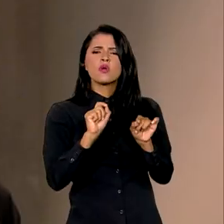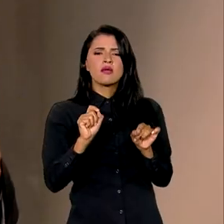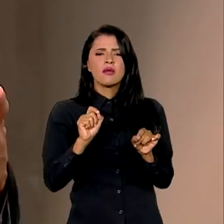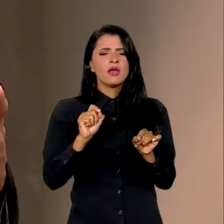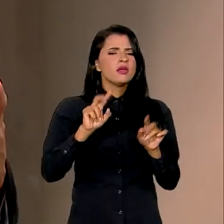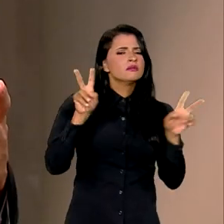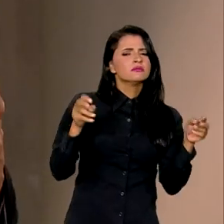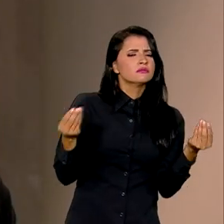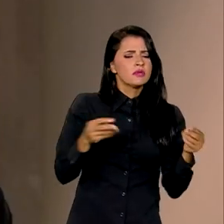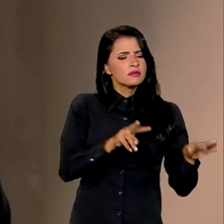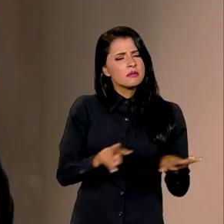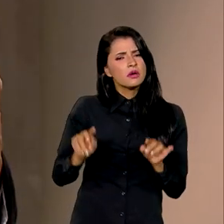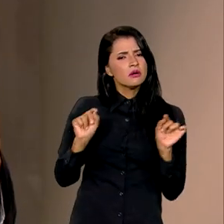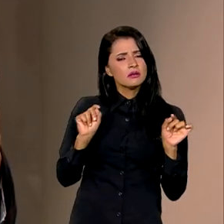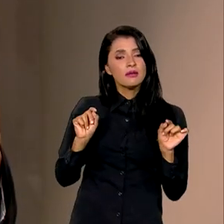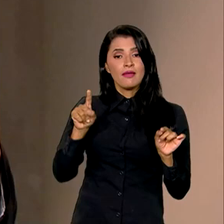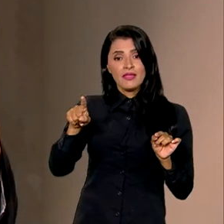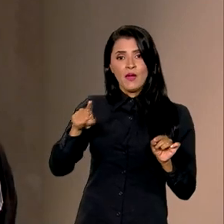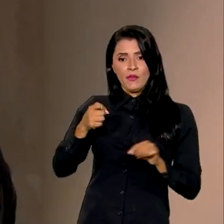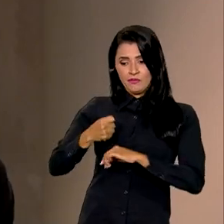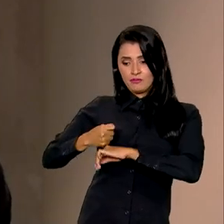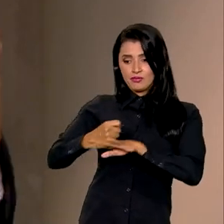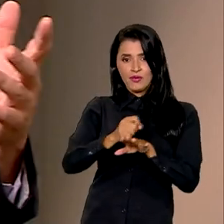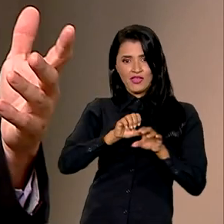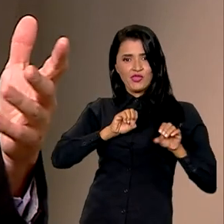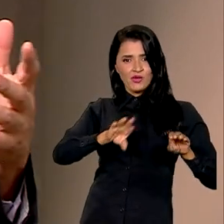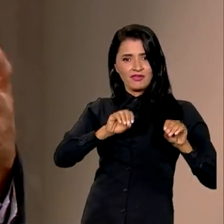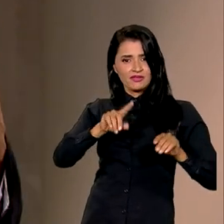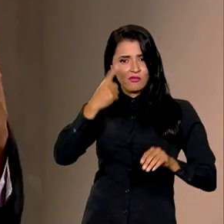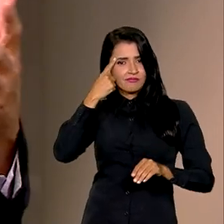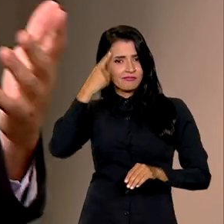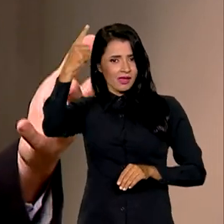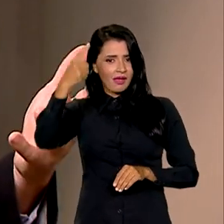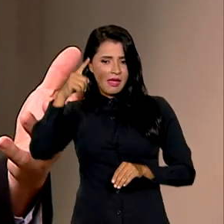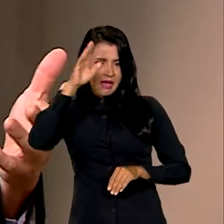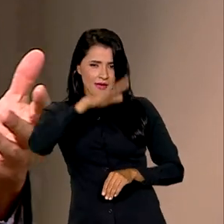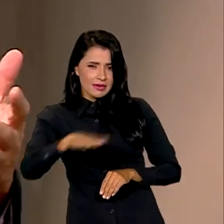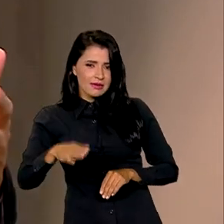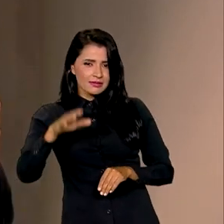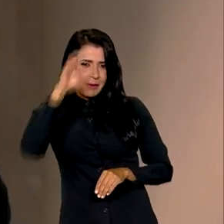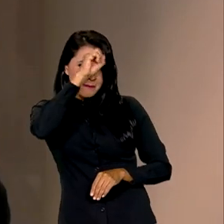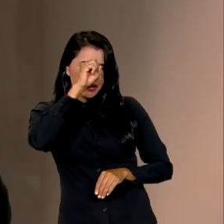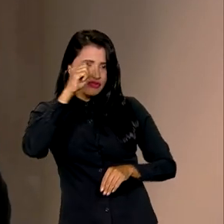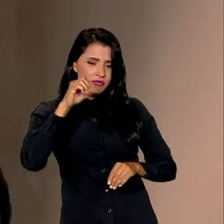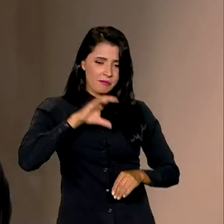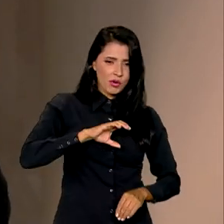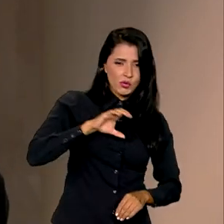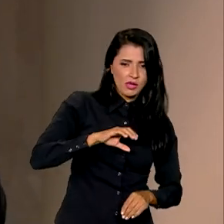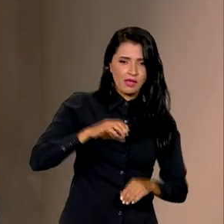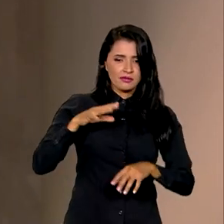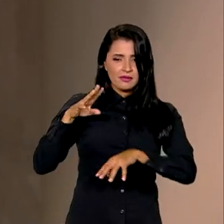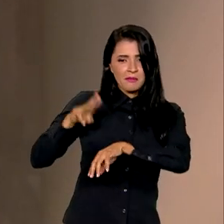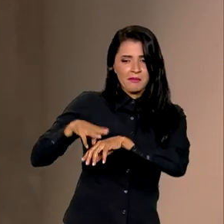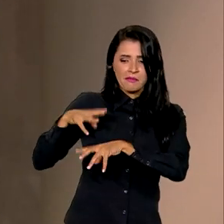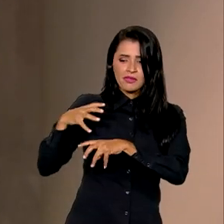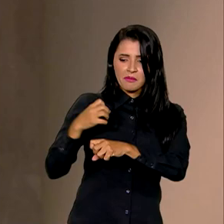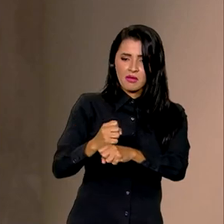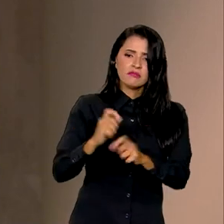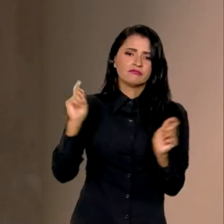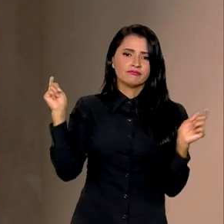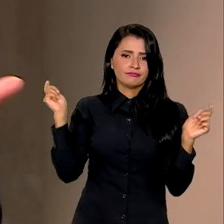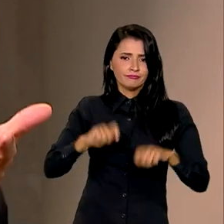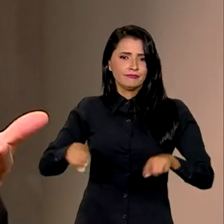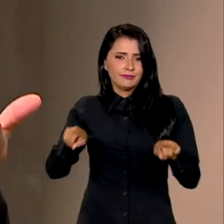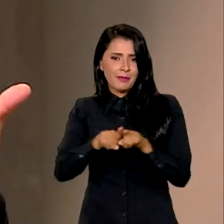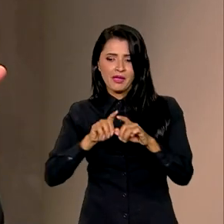Bom, educação mediática é a ideia de que, assim como as crianças aprendem português, matemática, nós vamos ter condição de